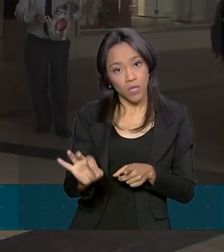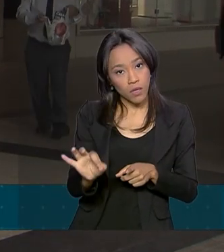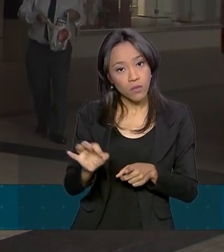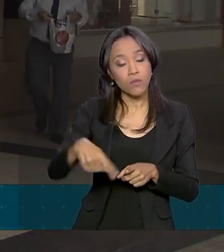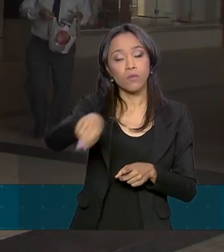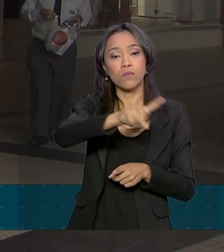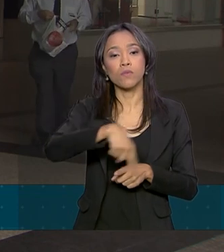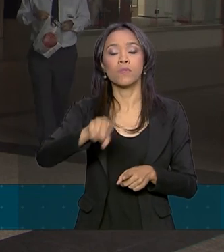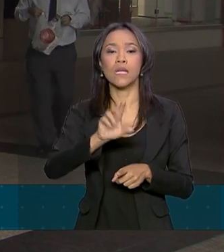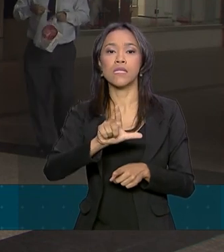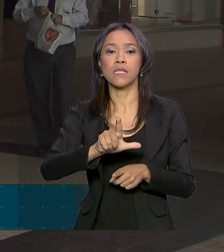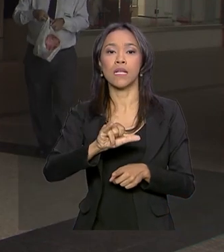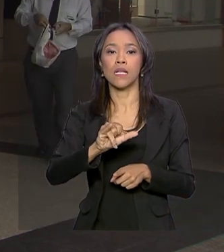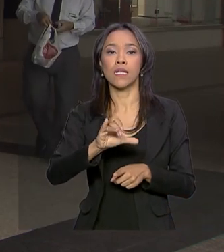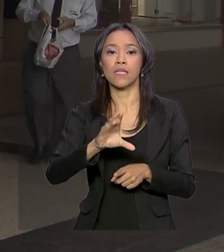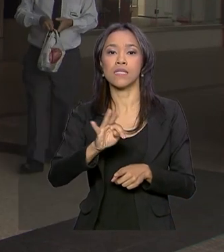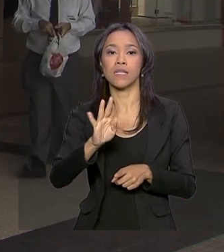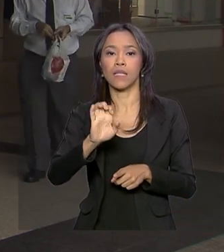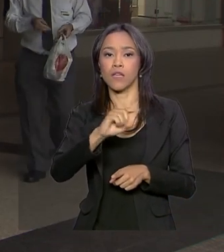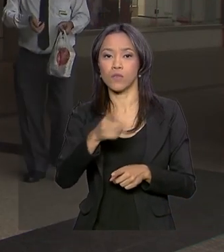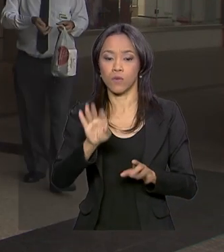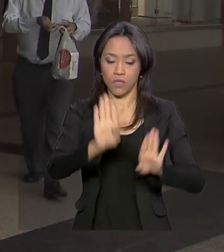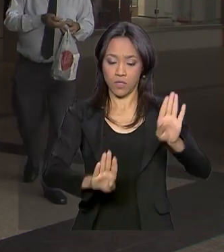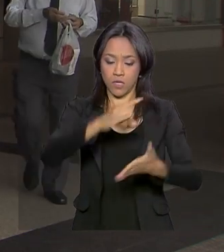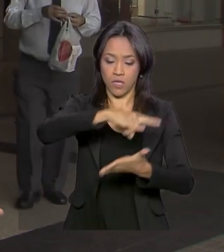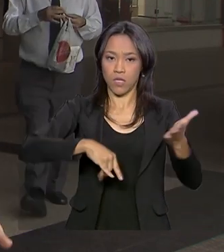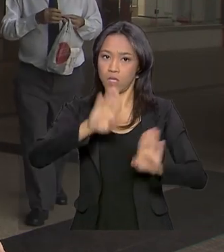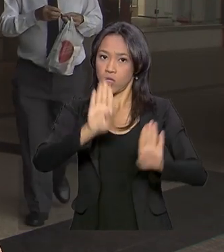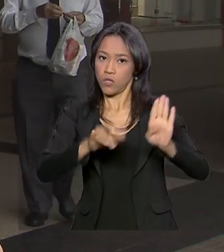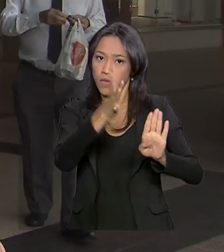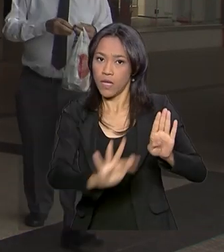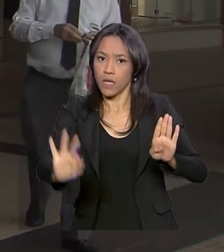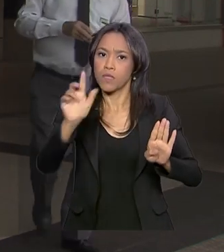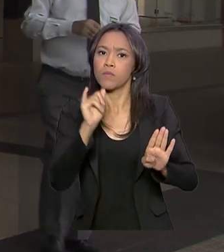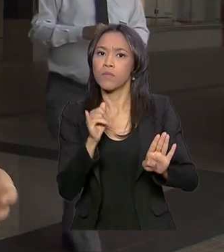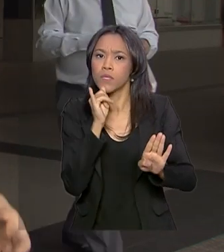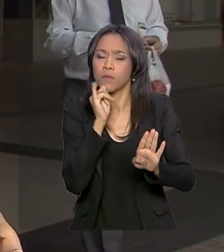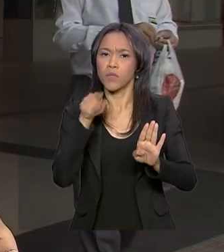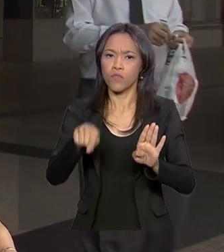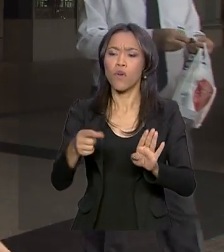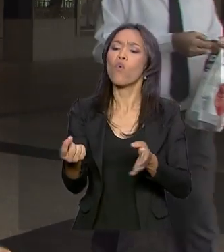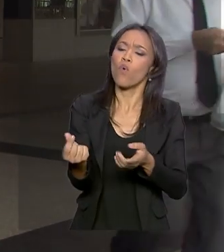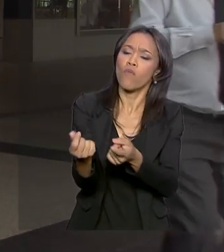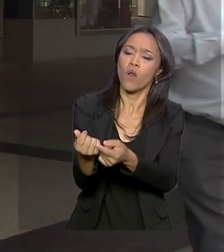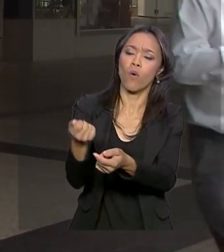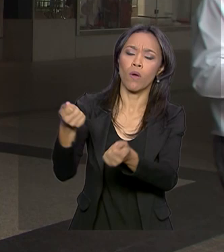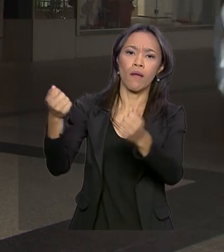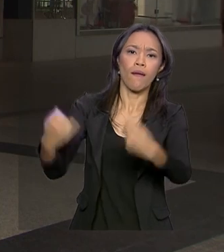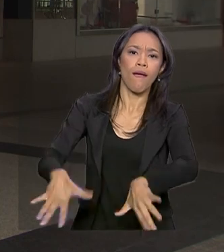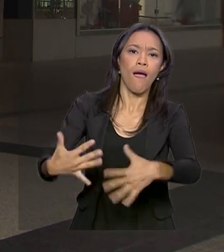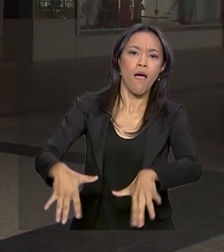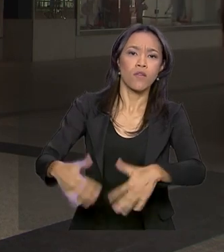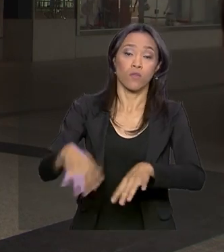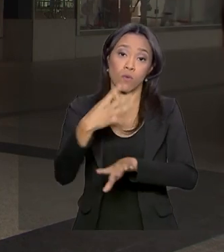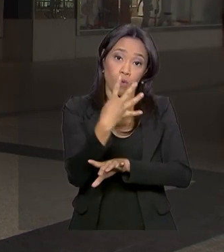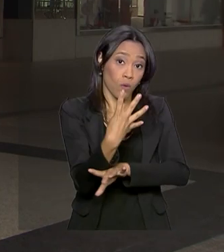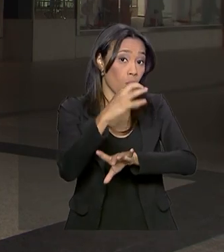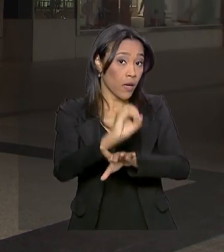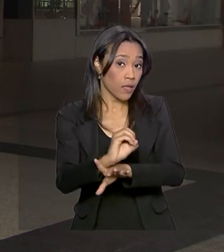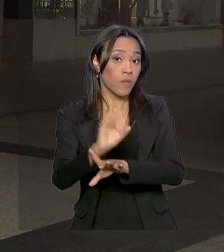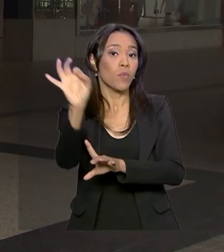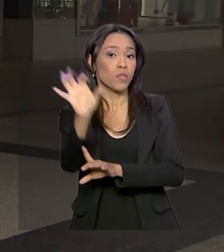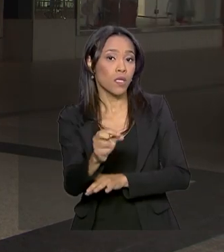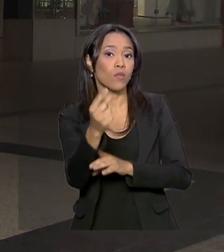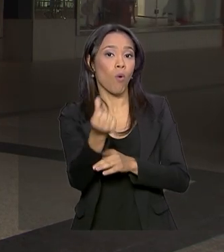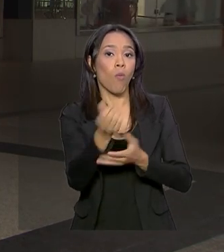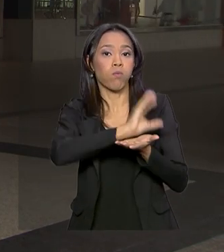licitações federais. Quando a conta é feita sobre o valor que foi gasto nessas licitações, 40% dos recursos